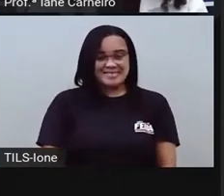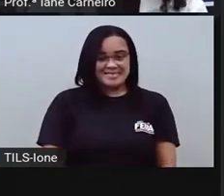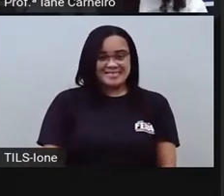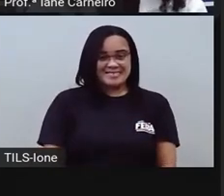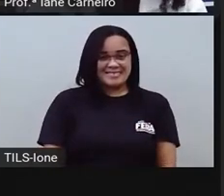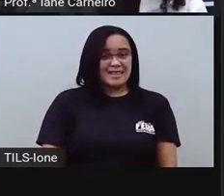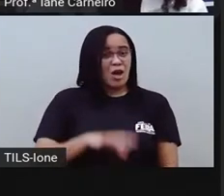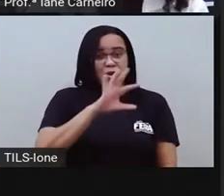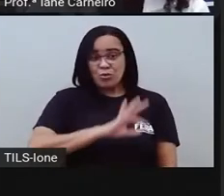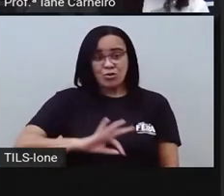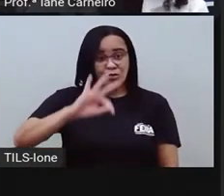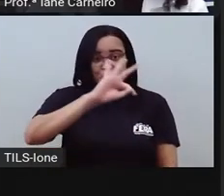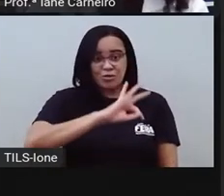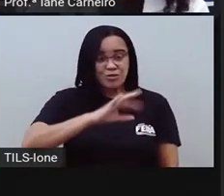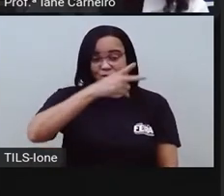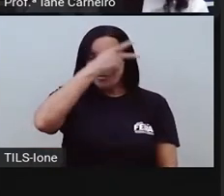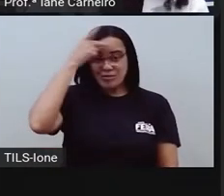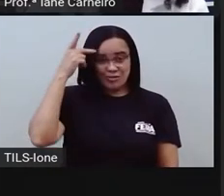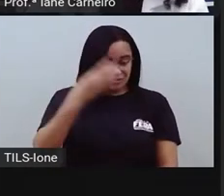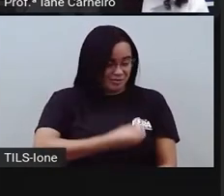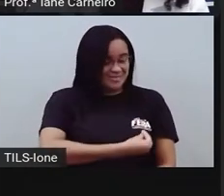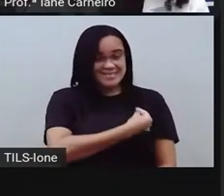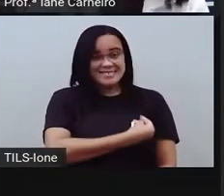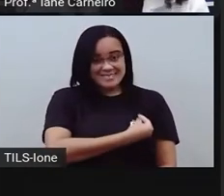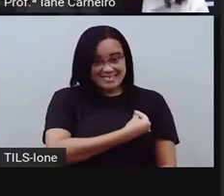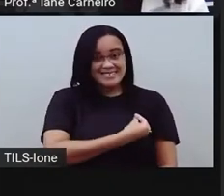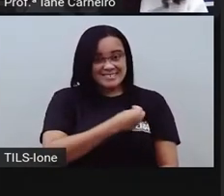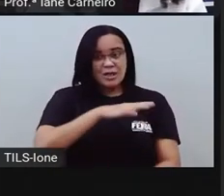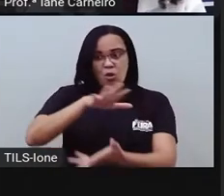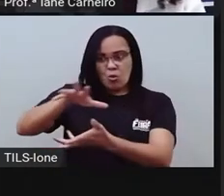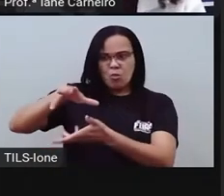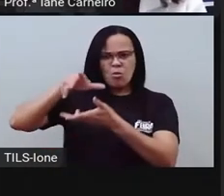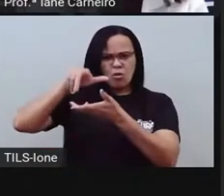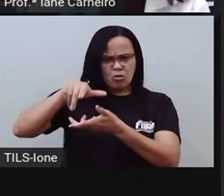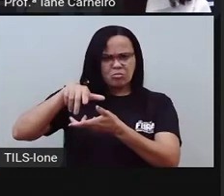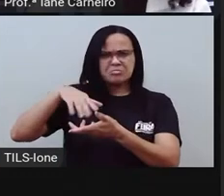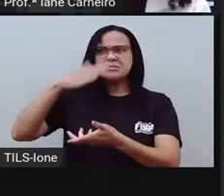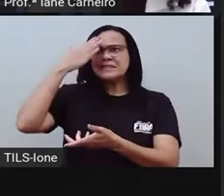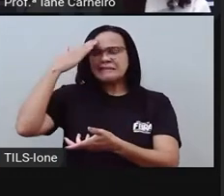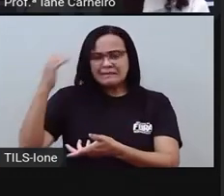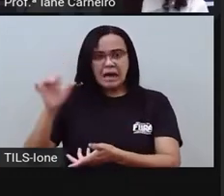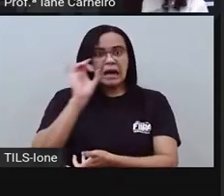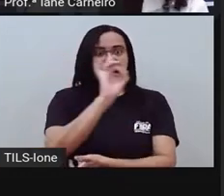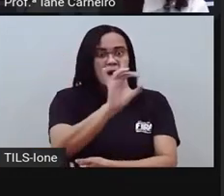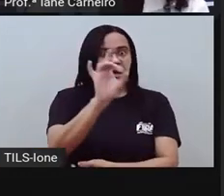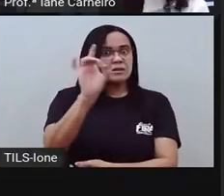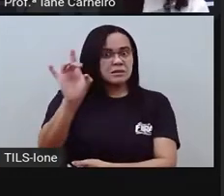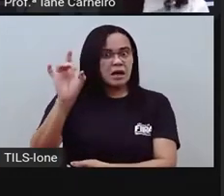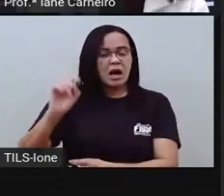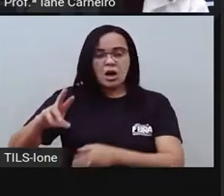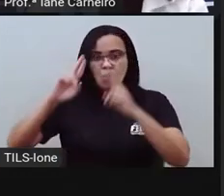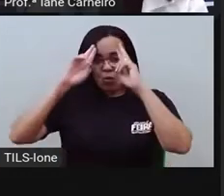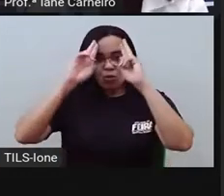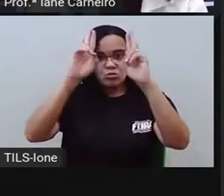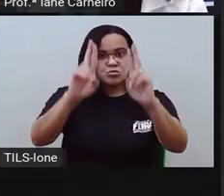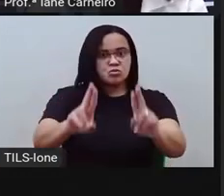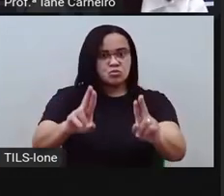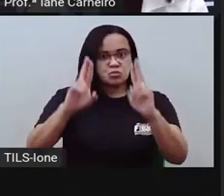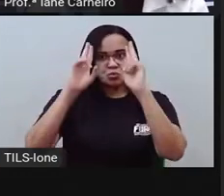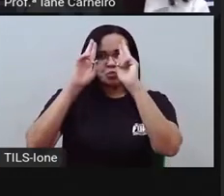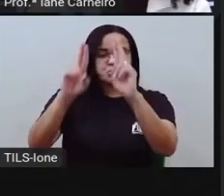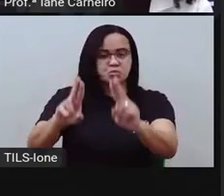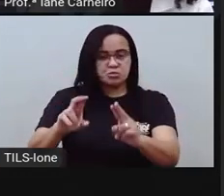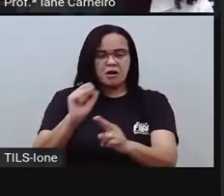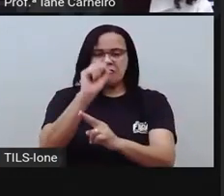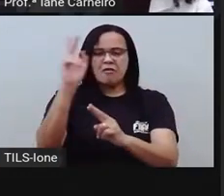Todos os habitantes do mundinho reconheciam o valor de cada um e respeitavam suas diferenças.